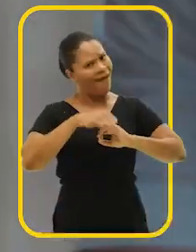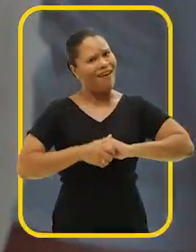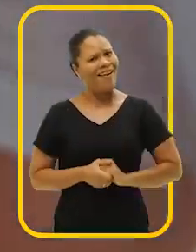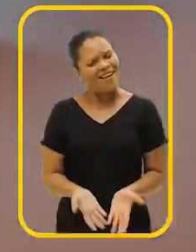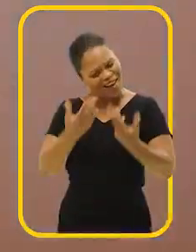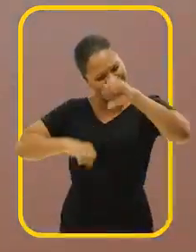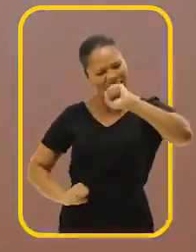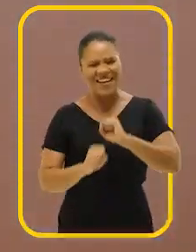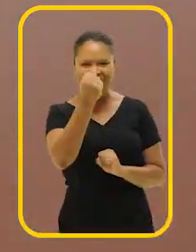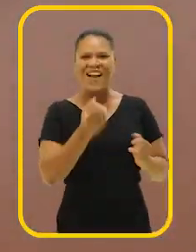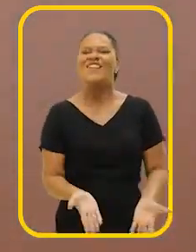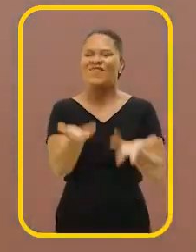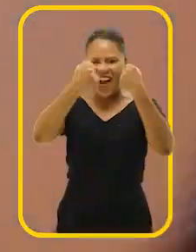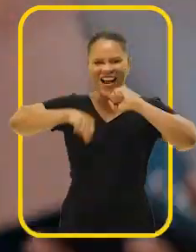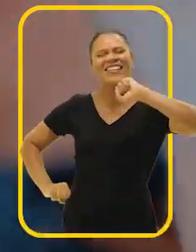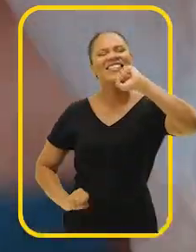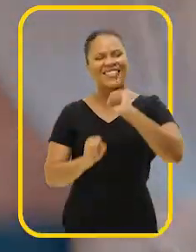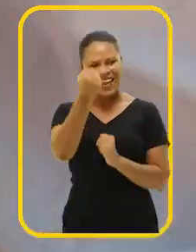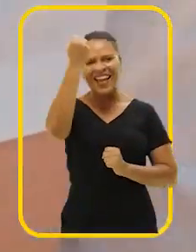resolver. Bora resolver.